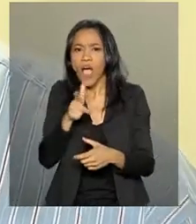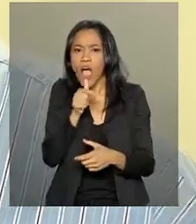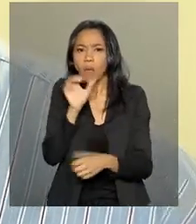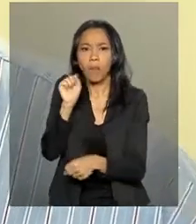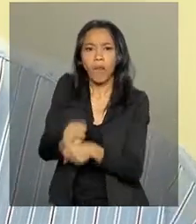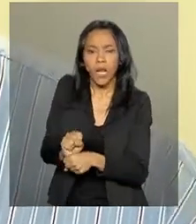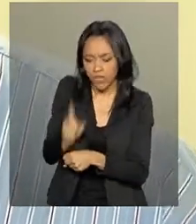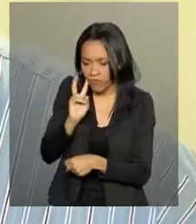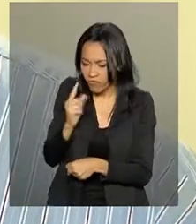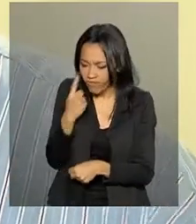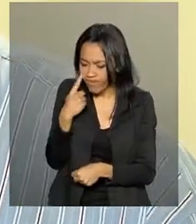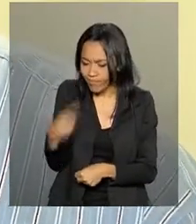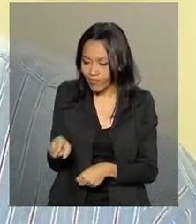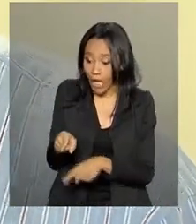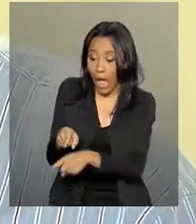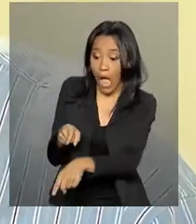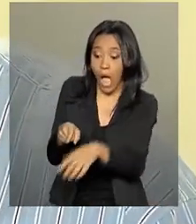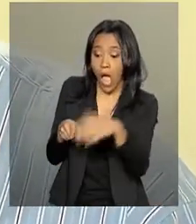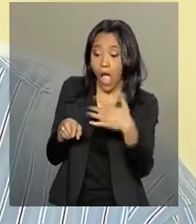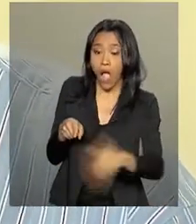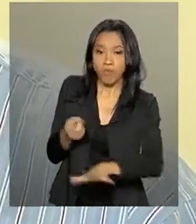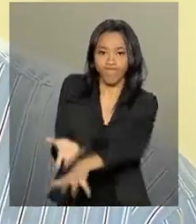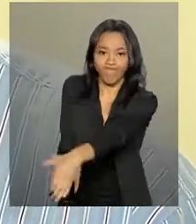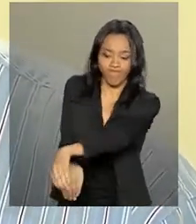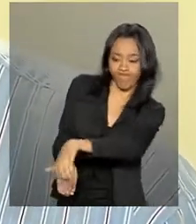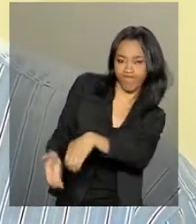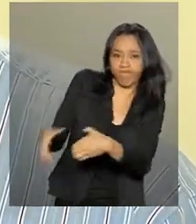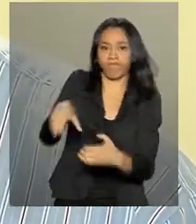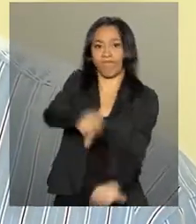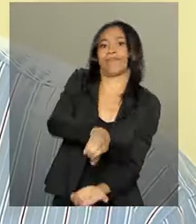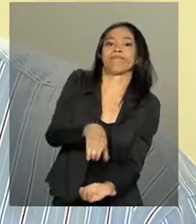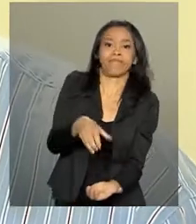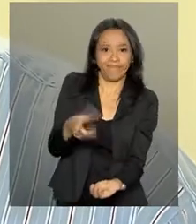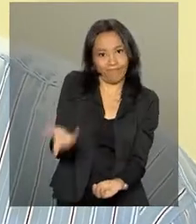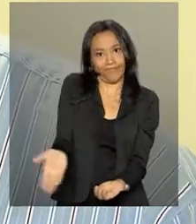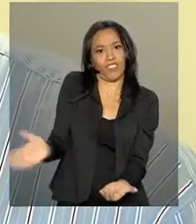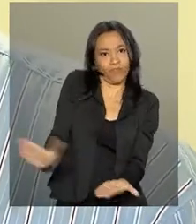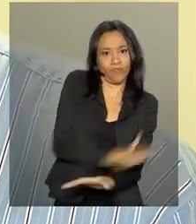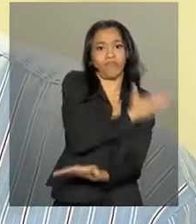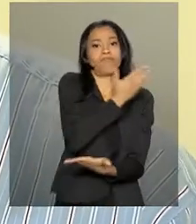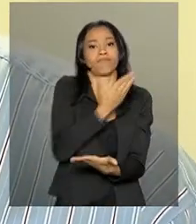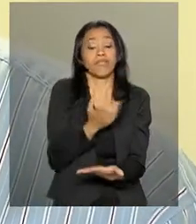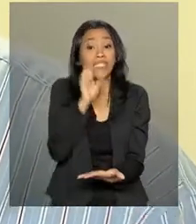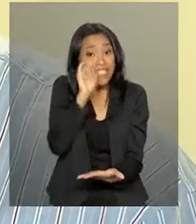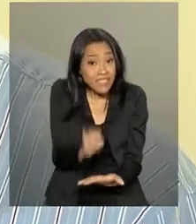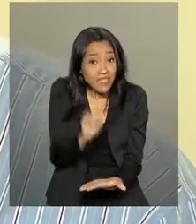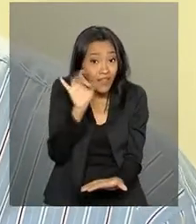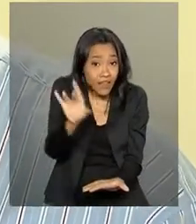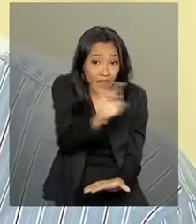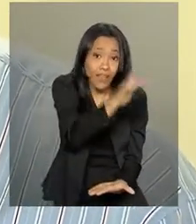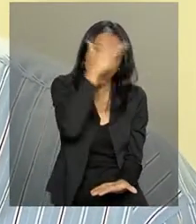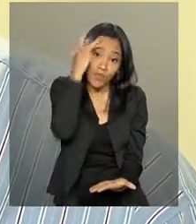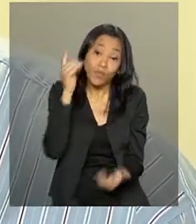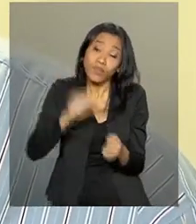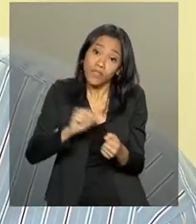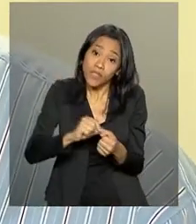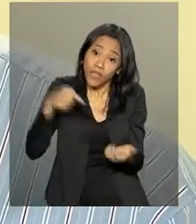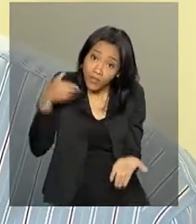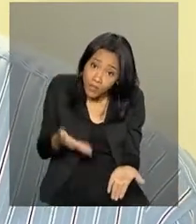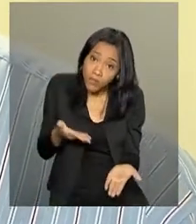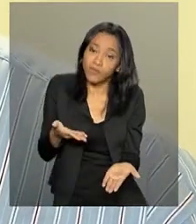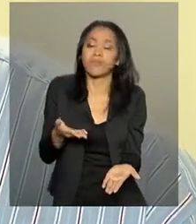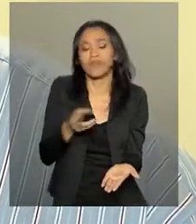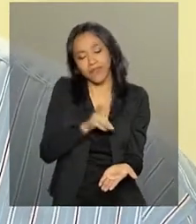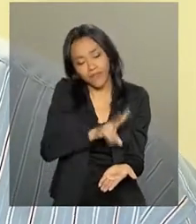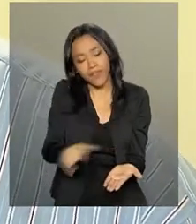tenha ou que possa conter água no seu domicílio e assim eliminá-lo. Se cada cidadão fizer esse pequeno gesto,